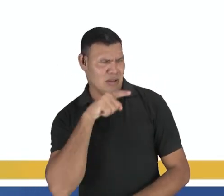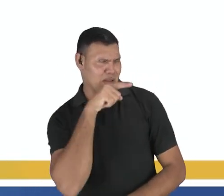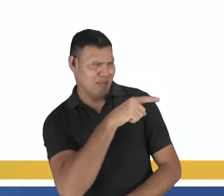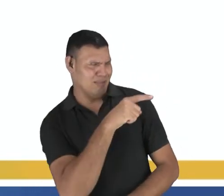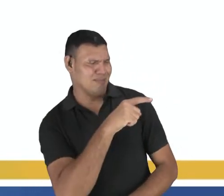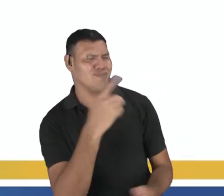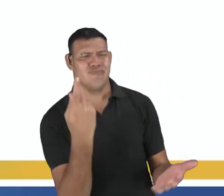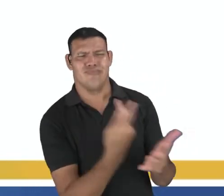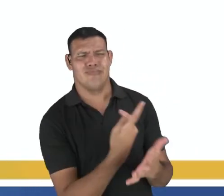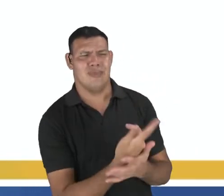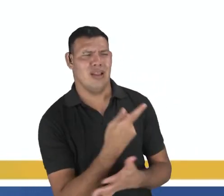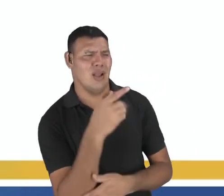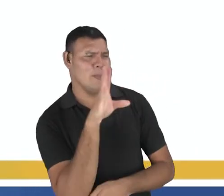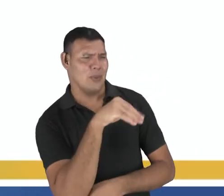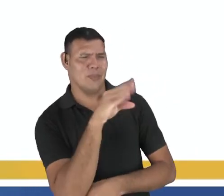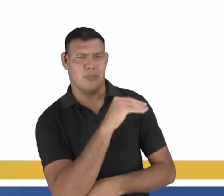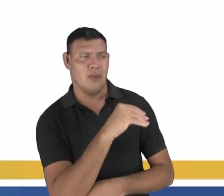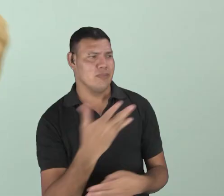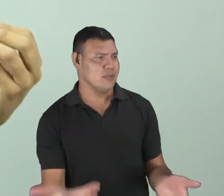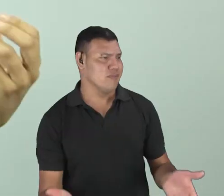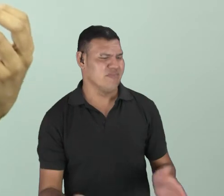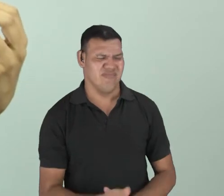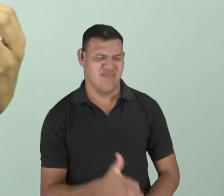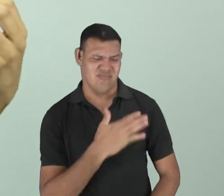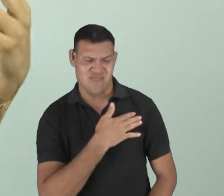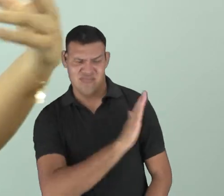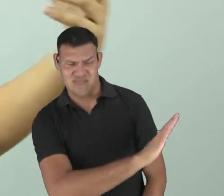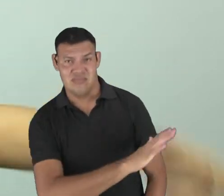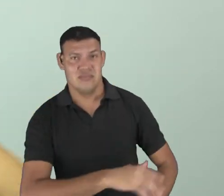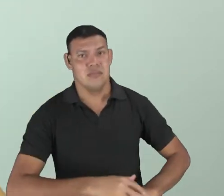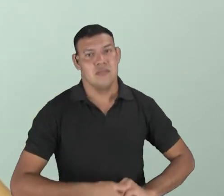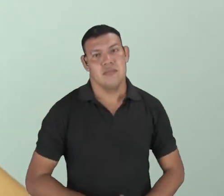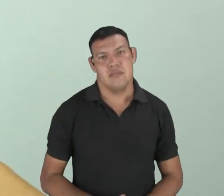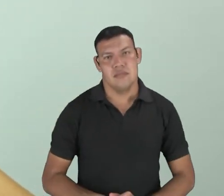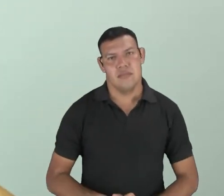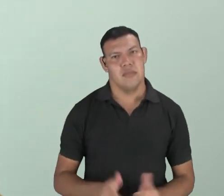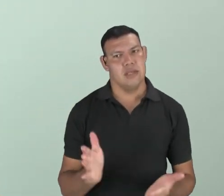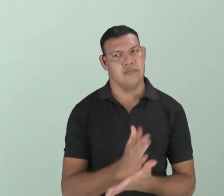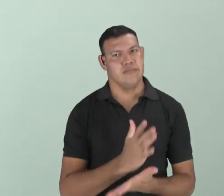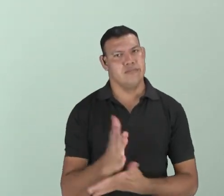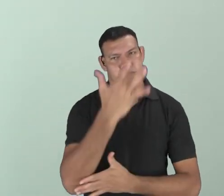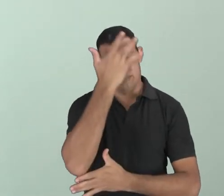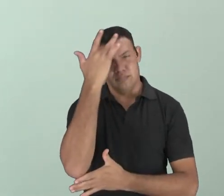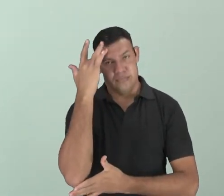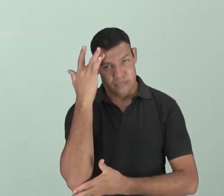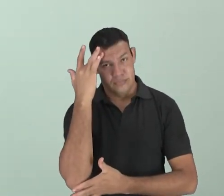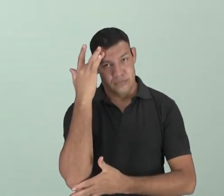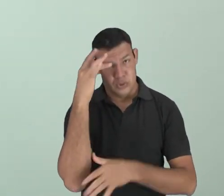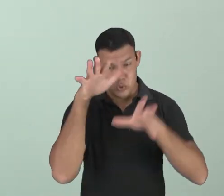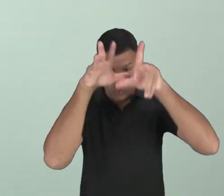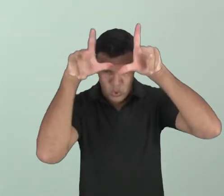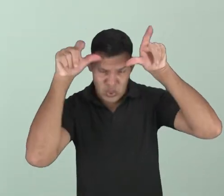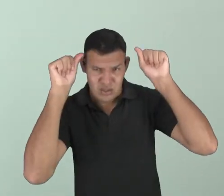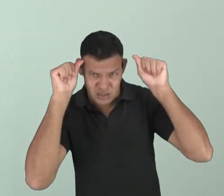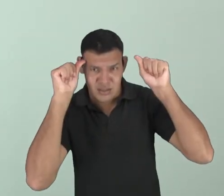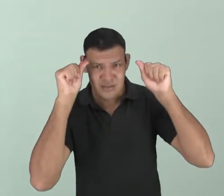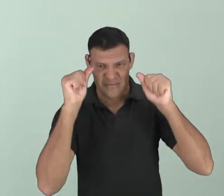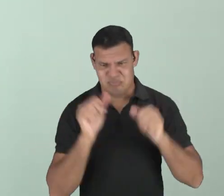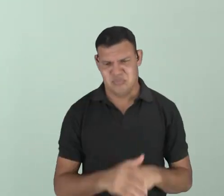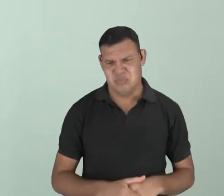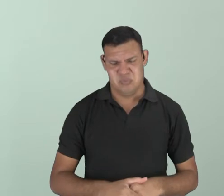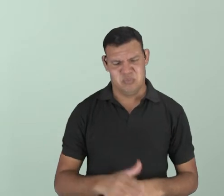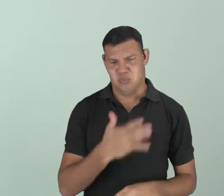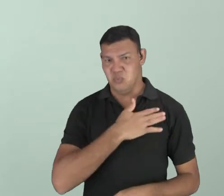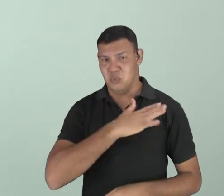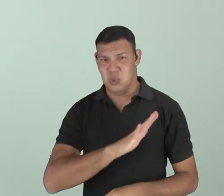fulano fala tudo errado, não gosta. Há algumas pessoas que moram aqui no Acre e não gostam de conversar com outras